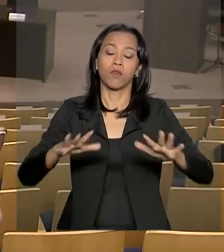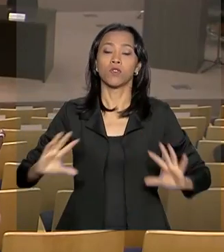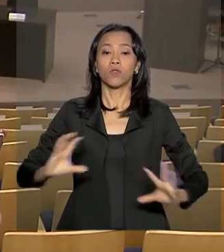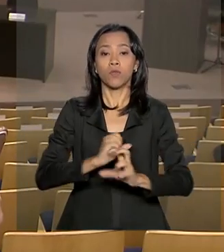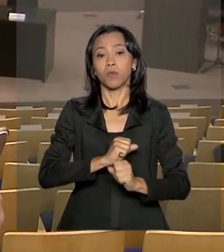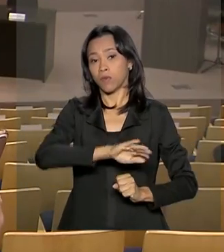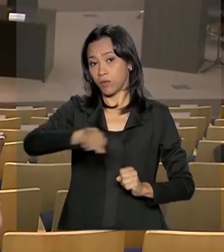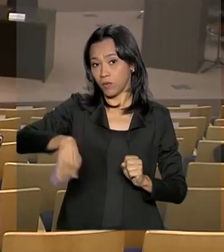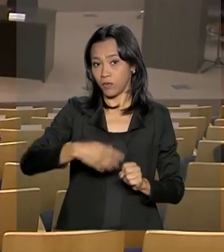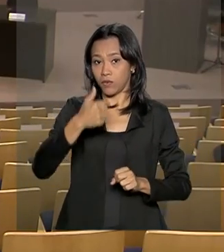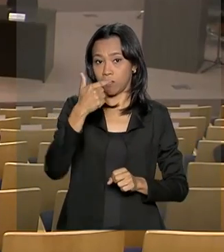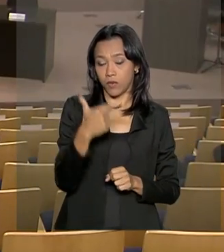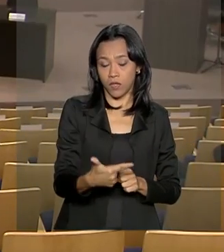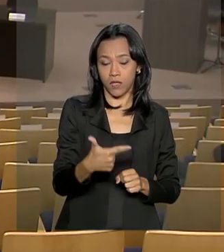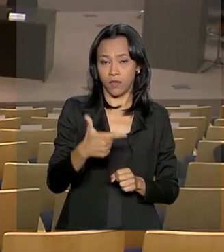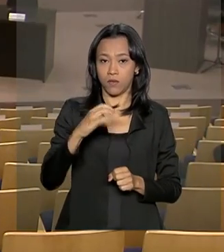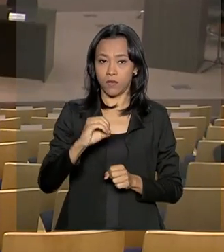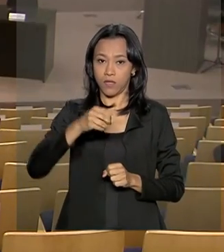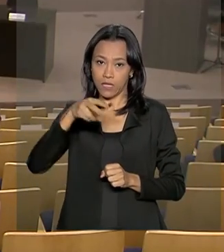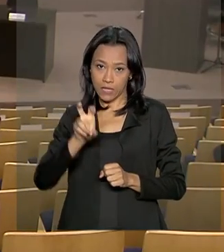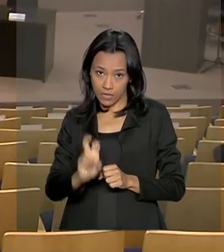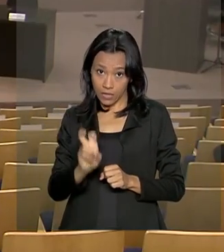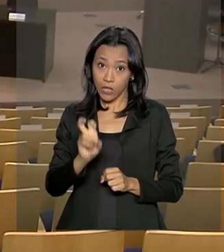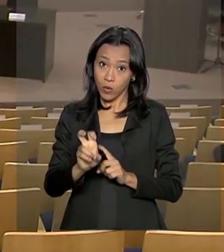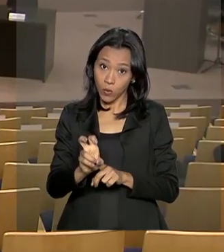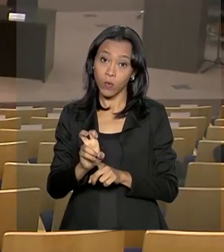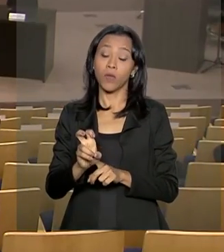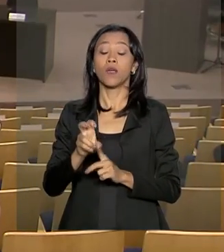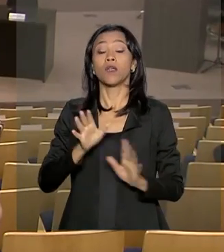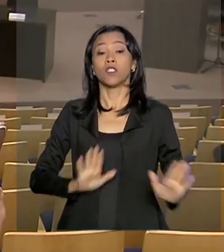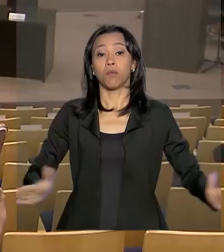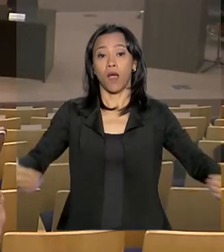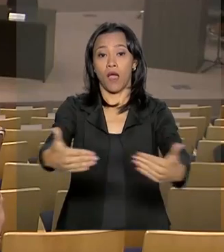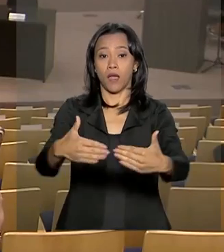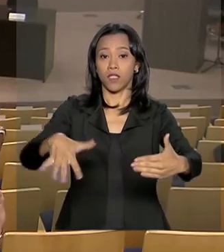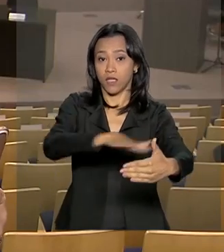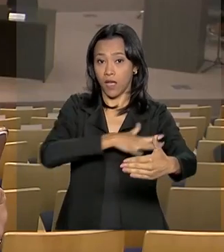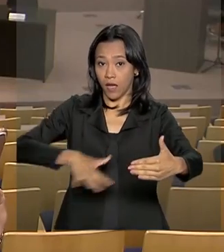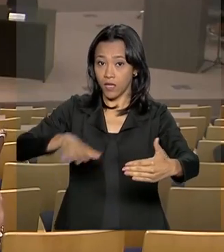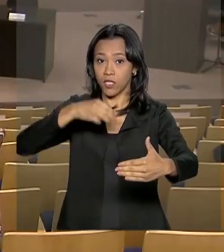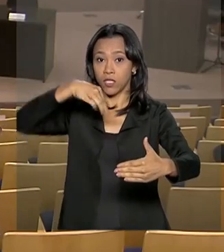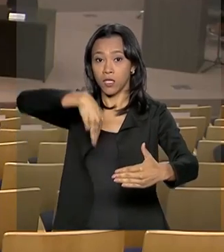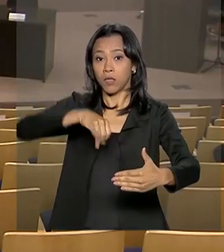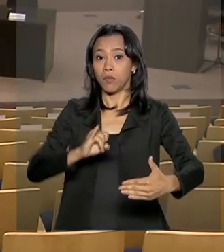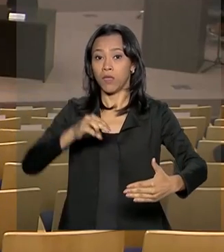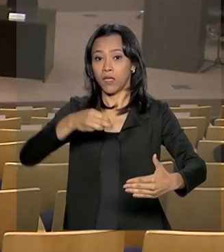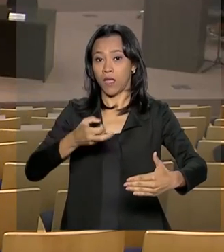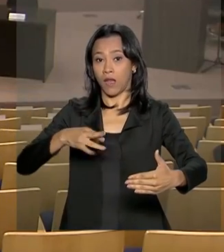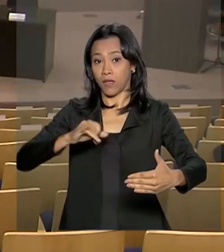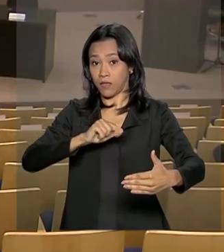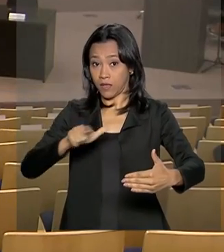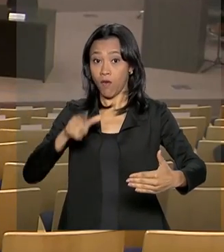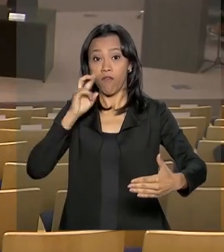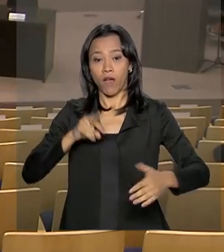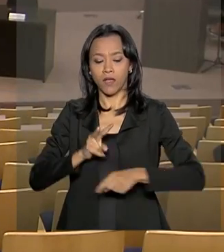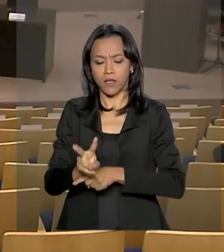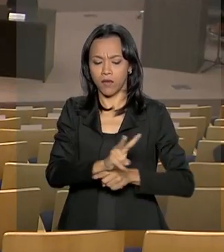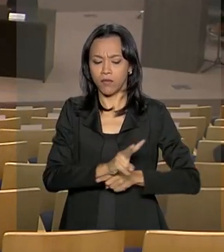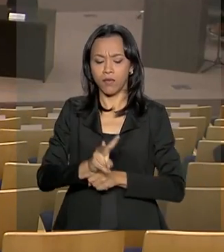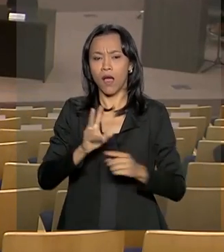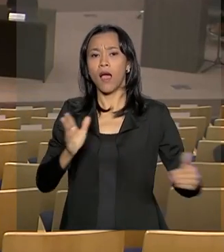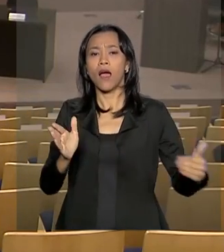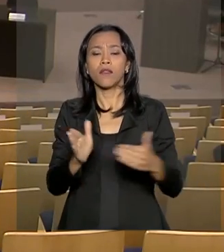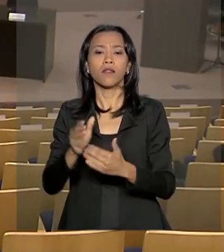a fiscalização de 205 barragens de mineradoras será priorizada e deverá ser feita até junho. O ministro